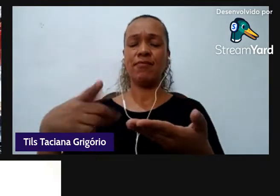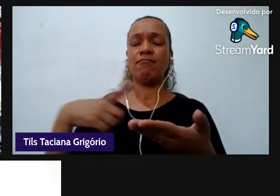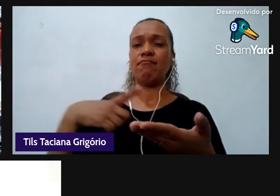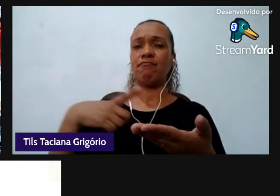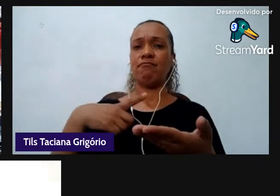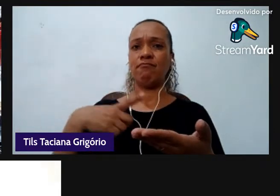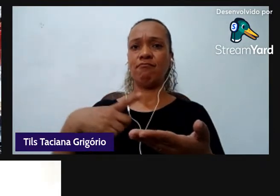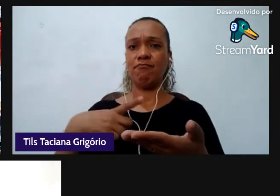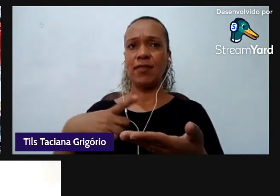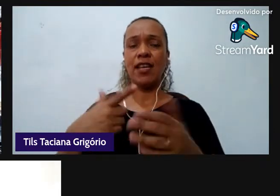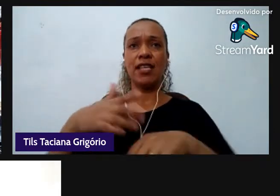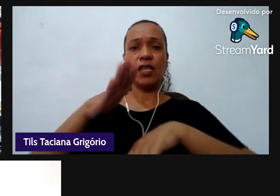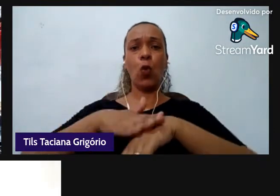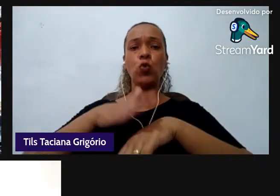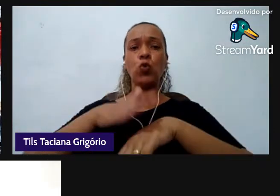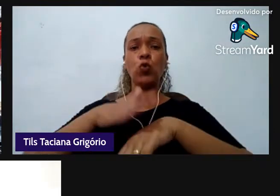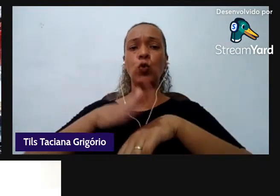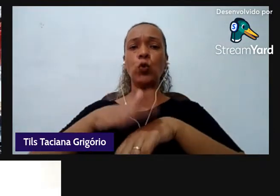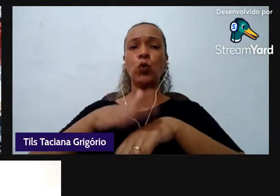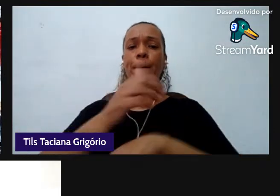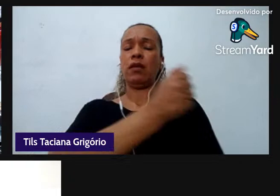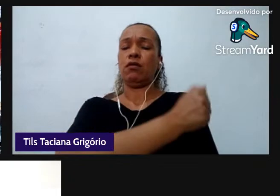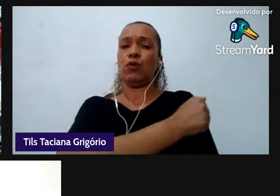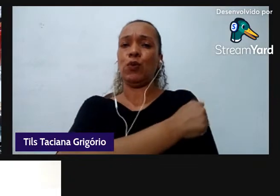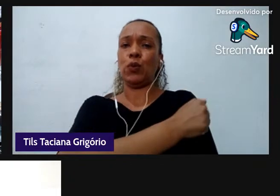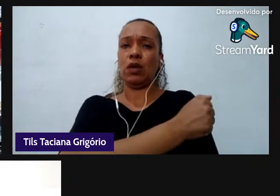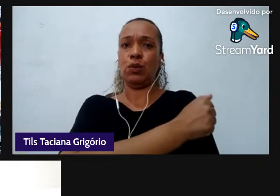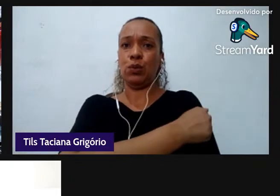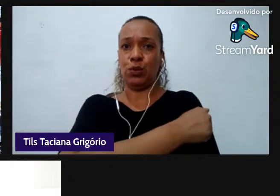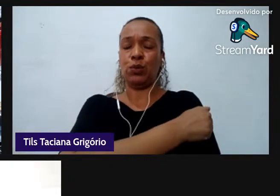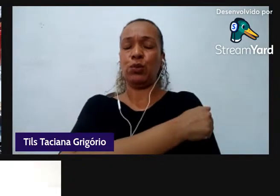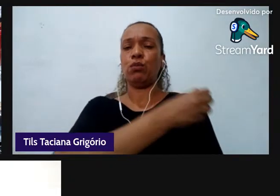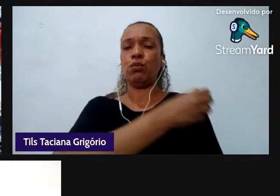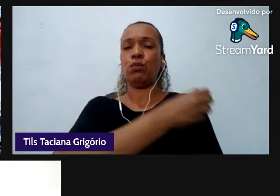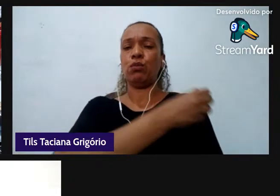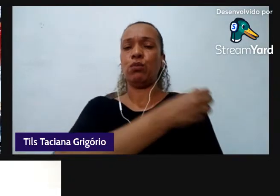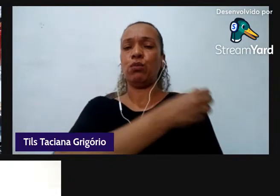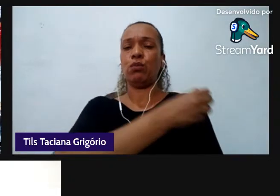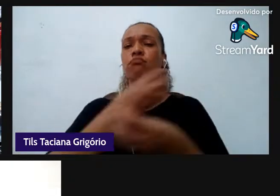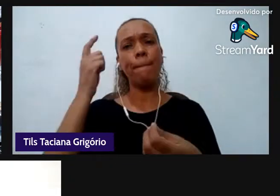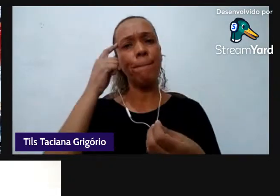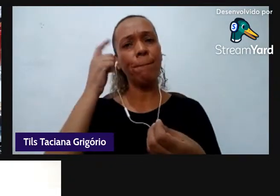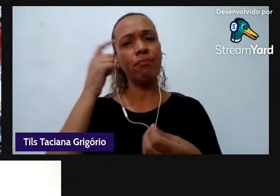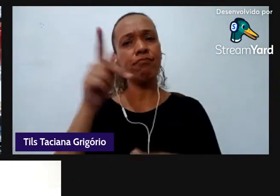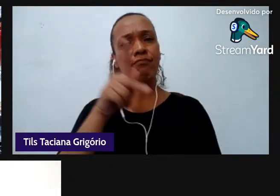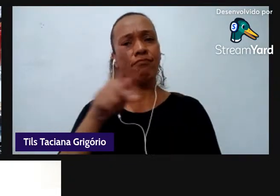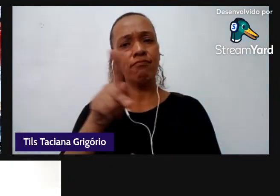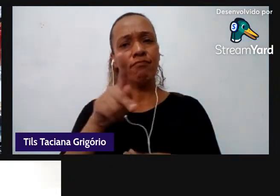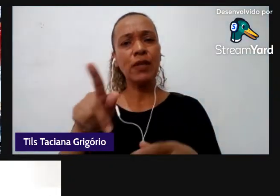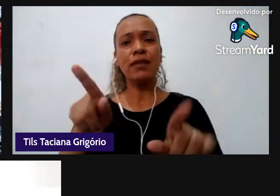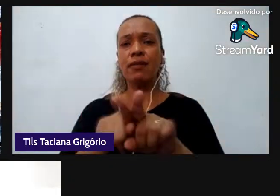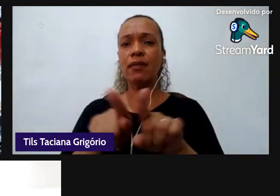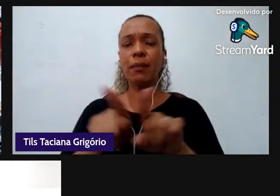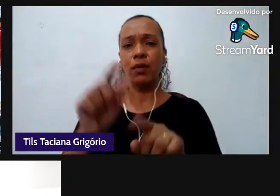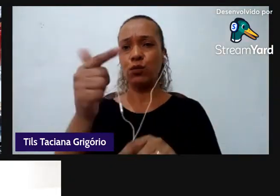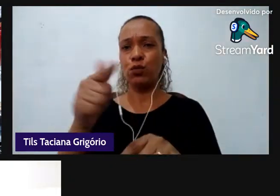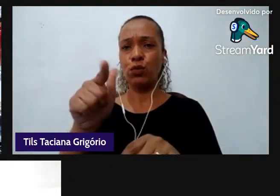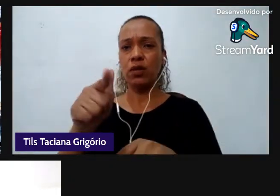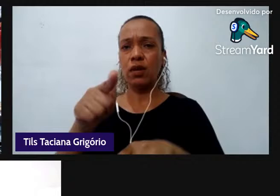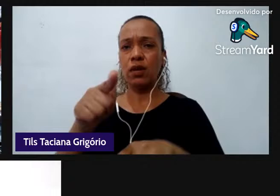essa autonomia do aluno então como pensar um professor que também não tem essa autonomia e esse protagonismo né